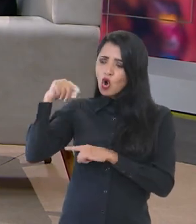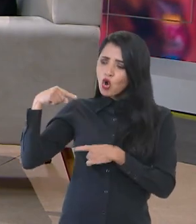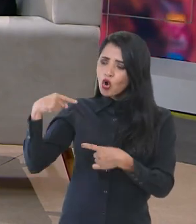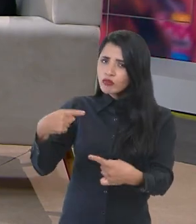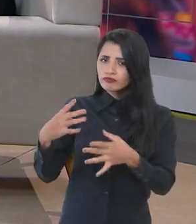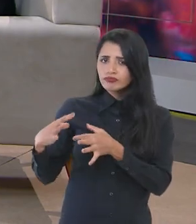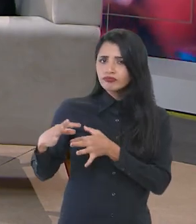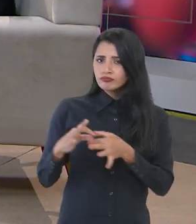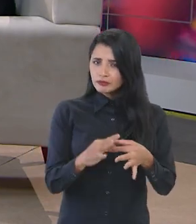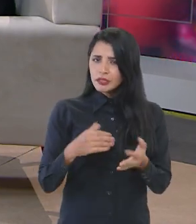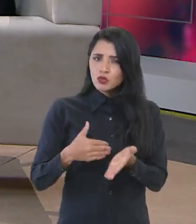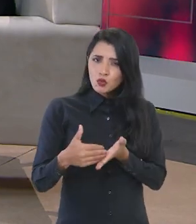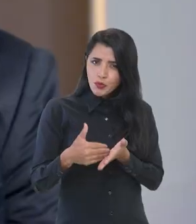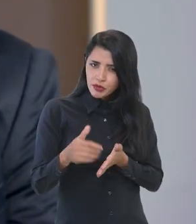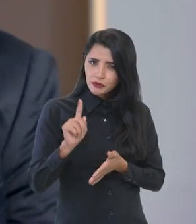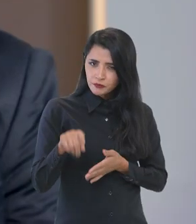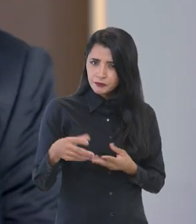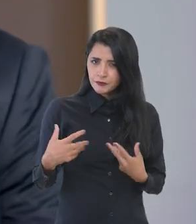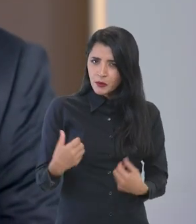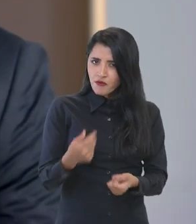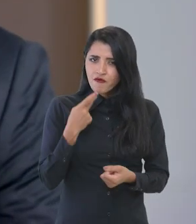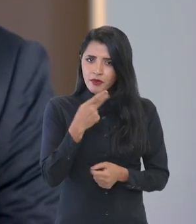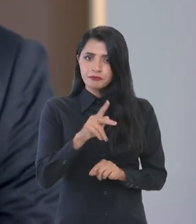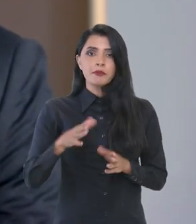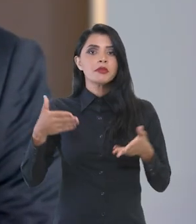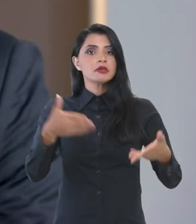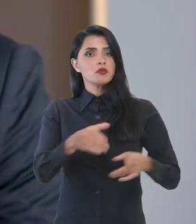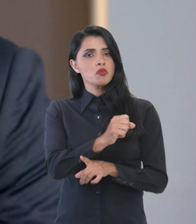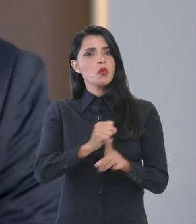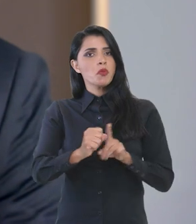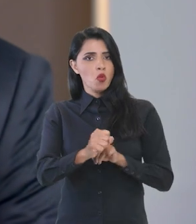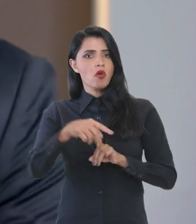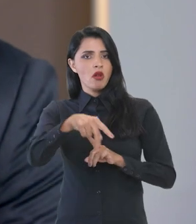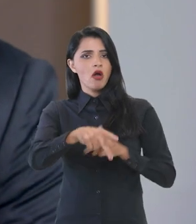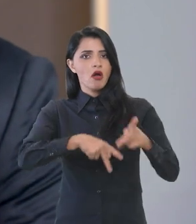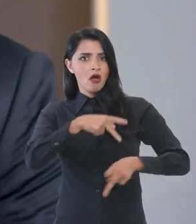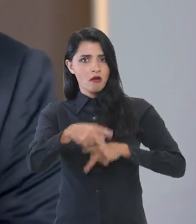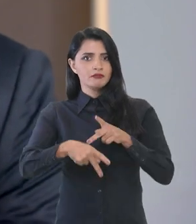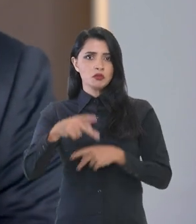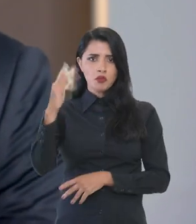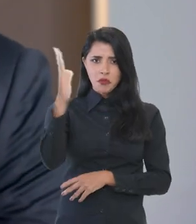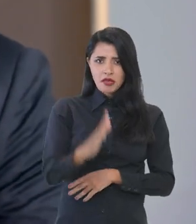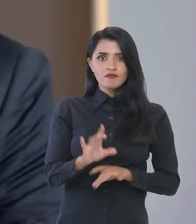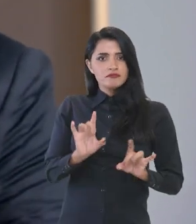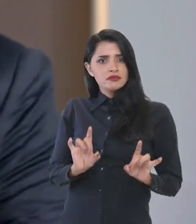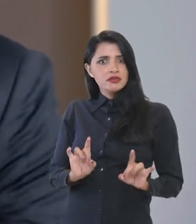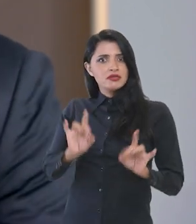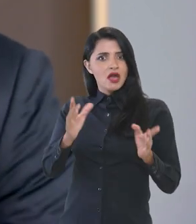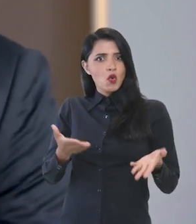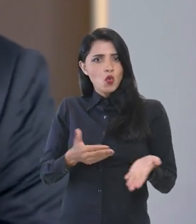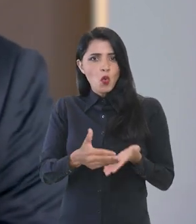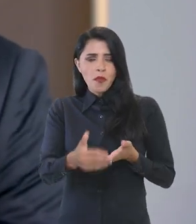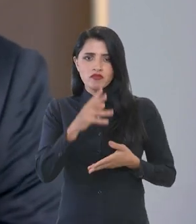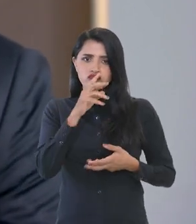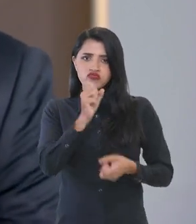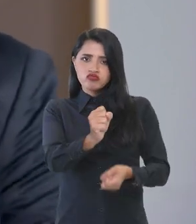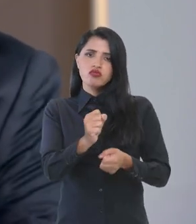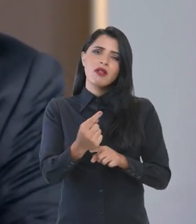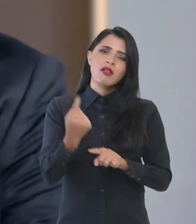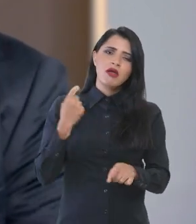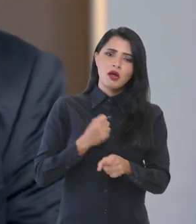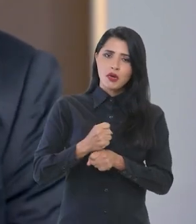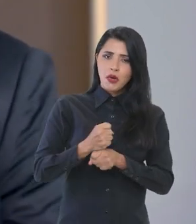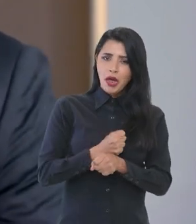contextualizar nesse iniciozinho, né? Podemos dizer que a participação popular no Brasil ganha destaque, começa a ganhar força